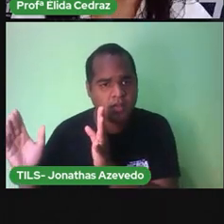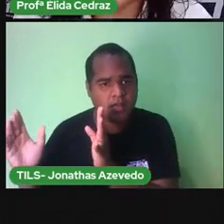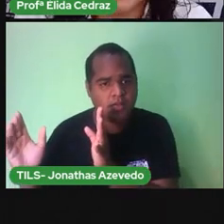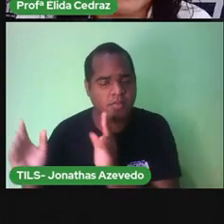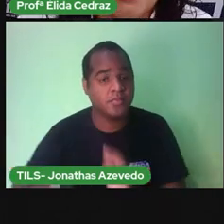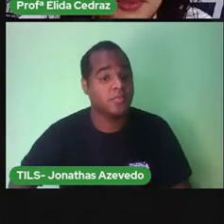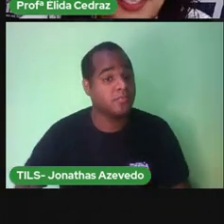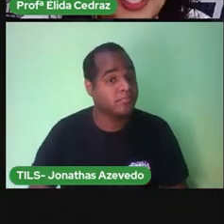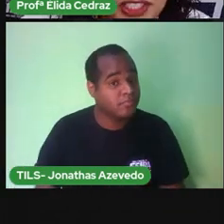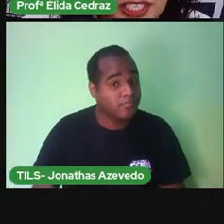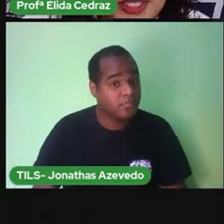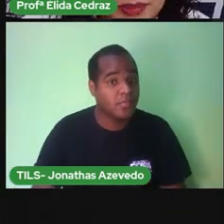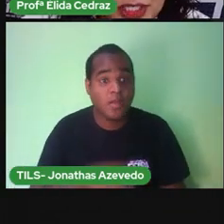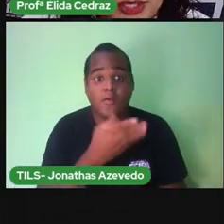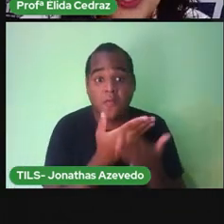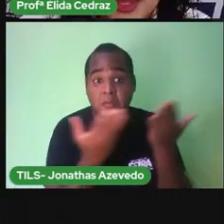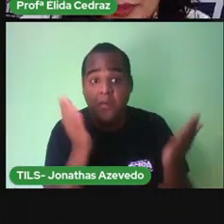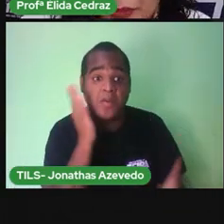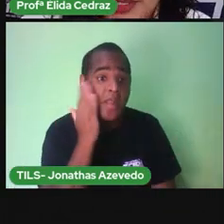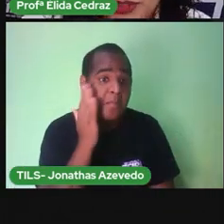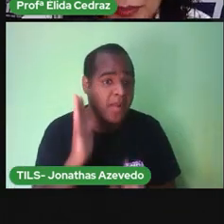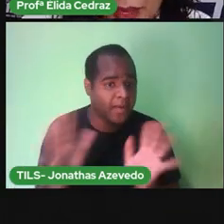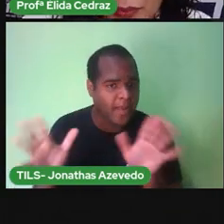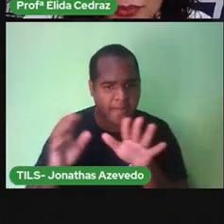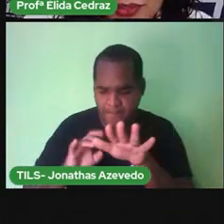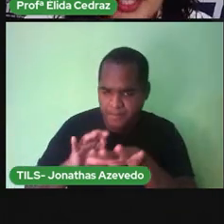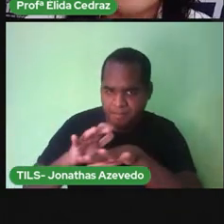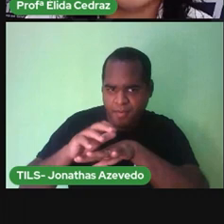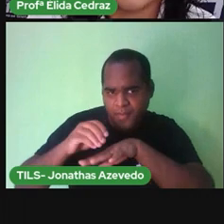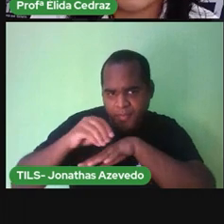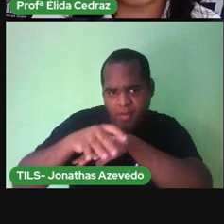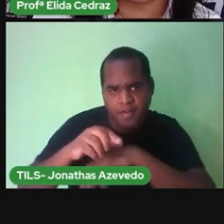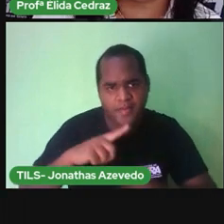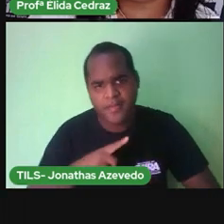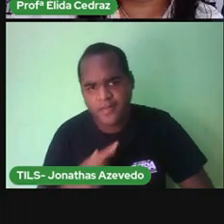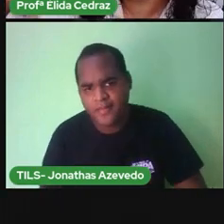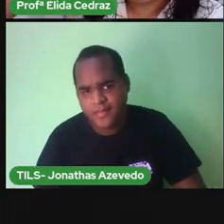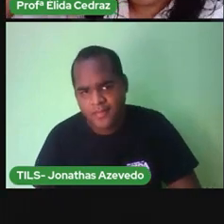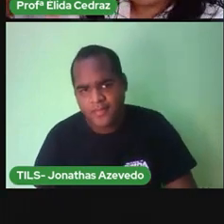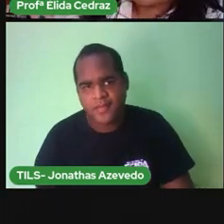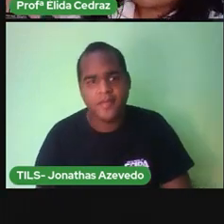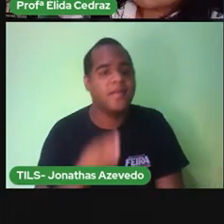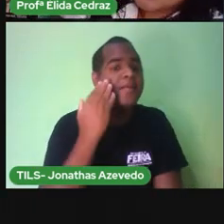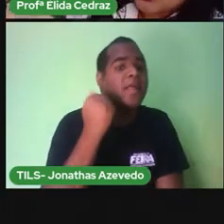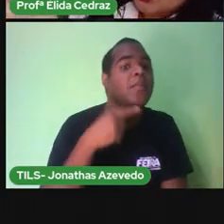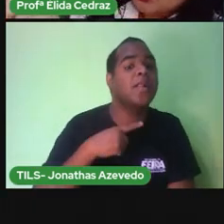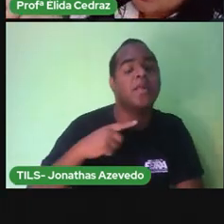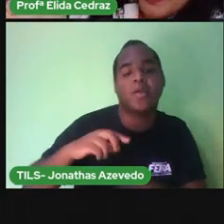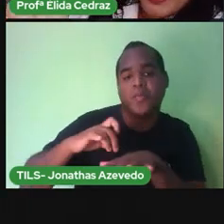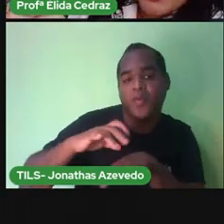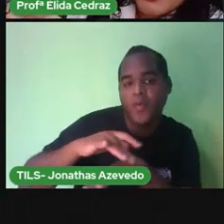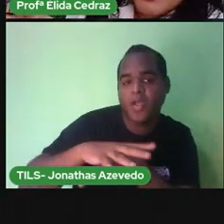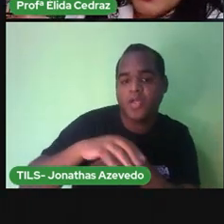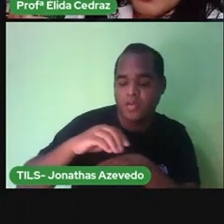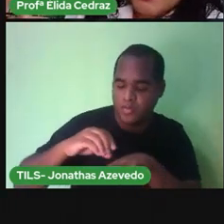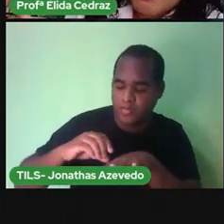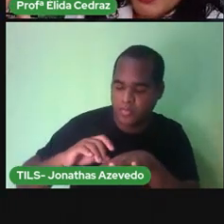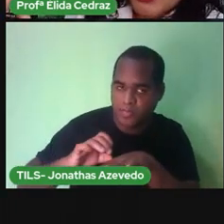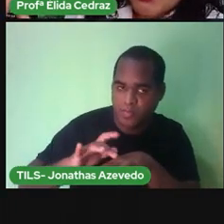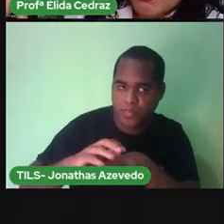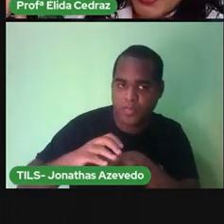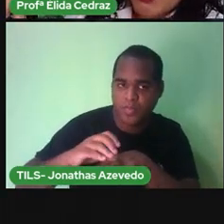Vocês sabiam que existia esse bichinho chamado mede palmo? E que ele anda assim? Junta os pés